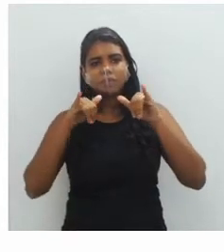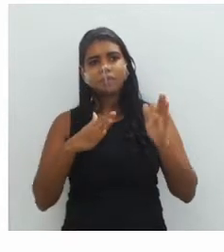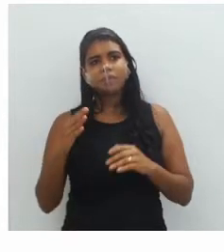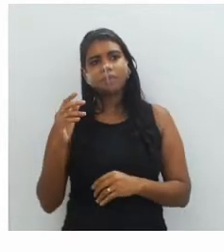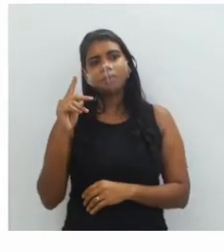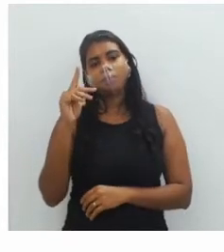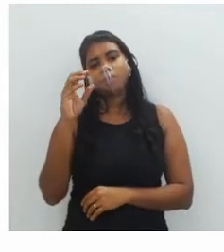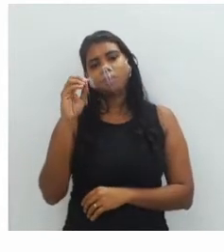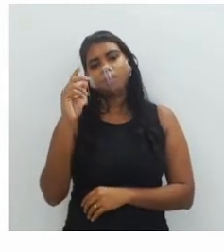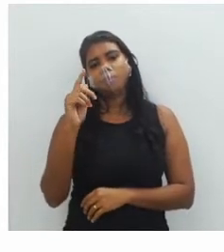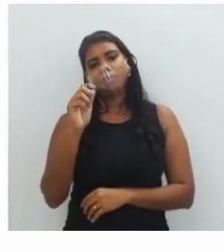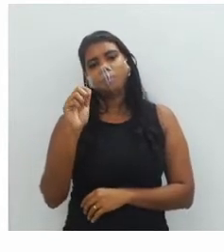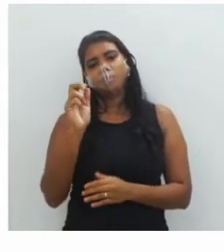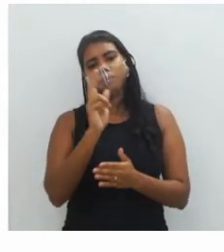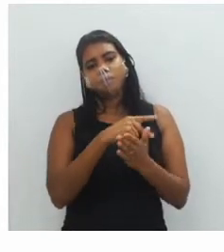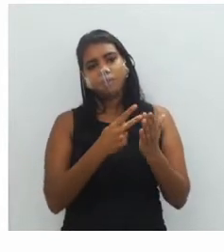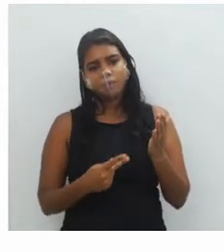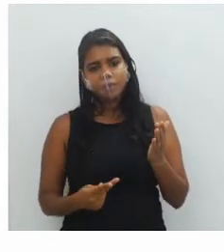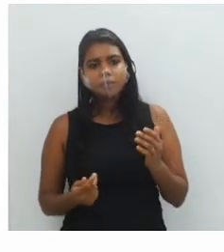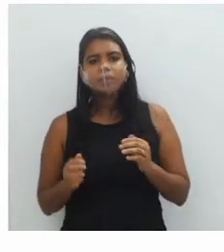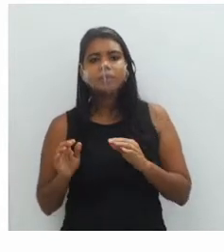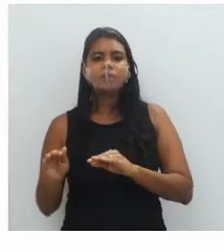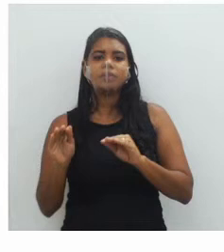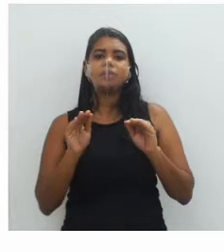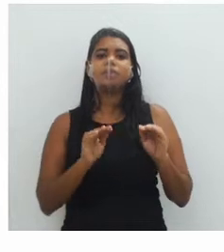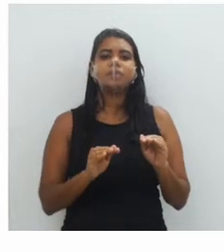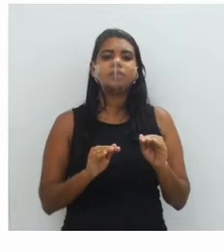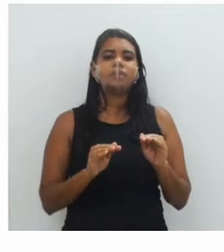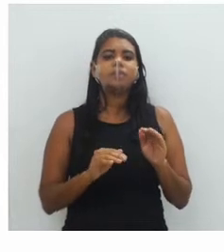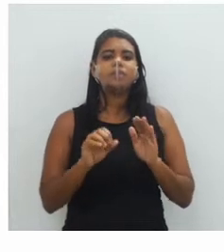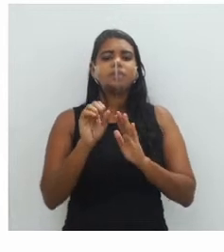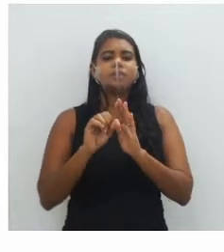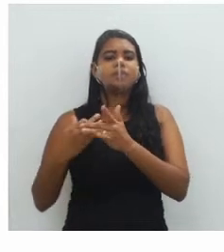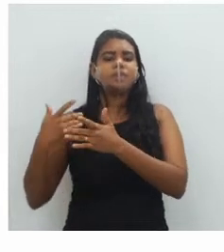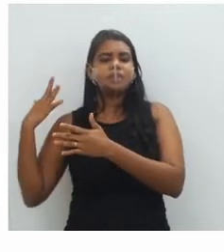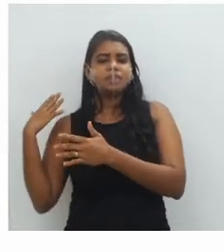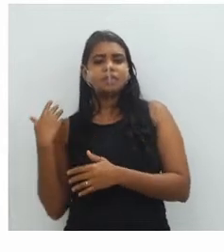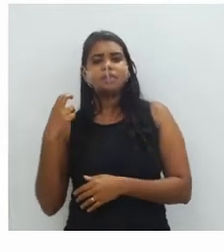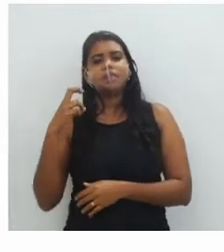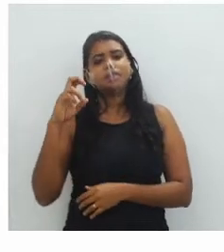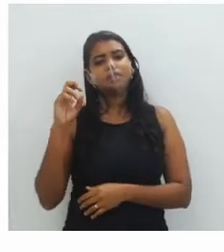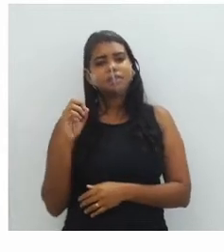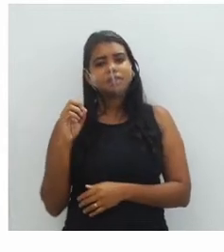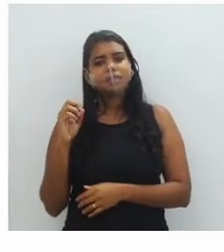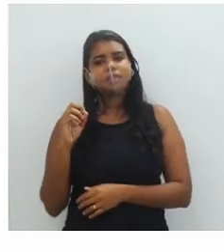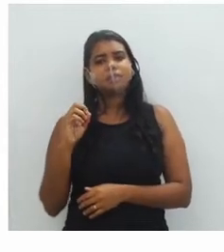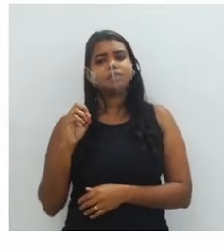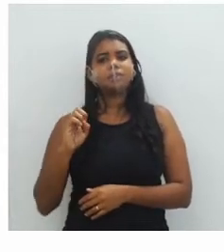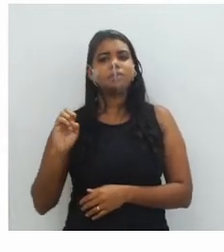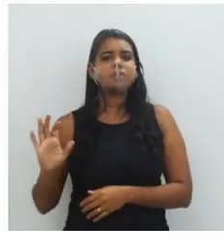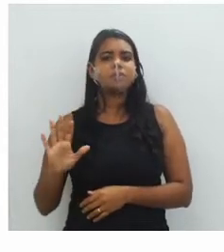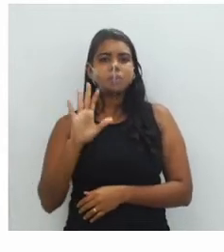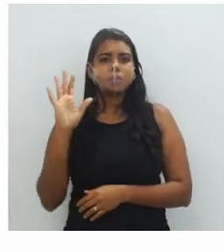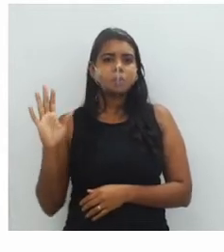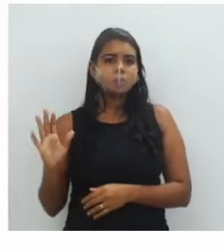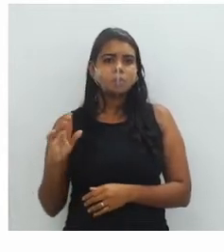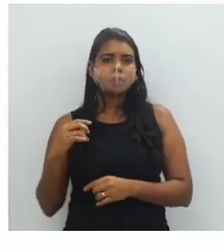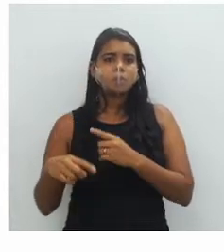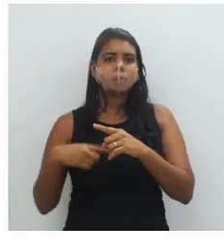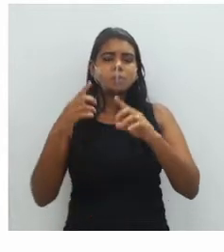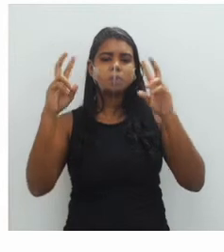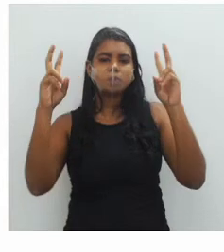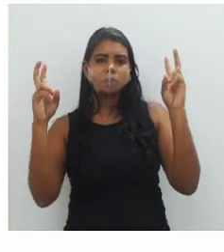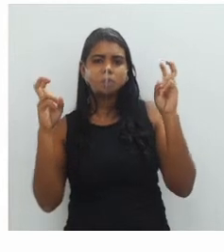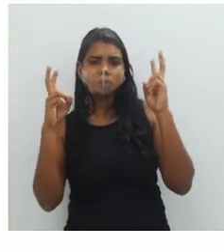art, que foi um movimento artístico surgido na década de 50, nos Estados Unidos, e caracterizado pela reprodução de temas